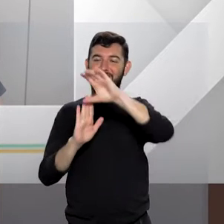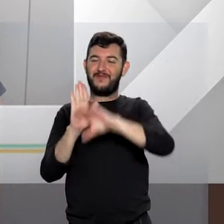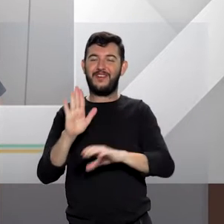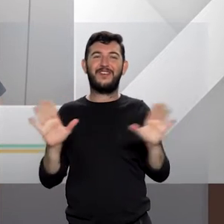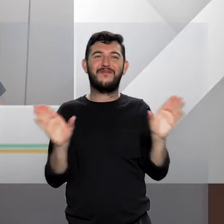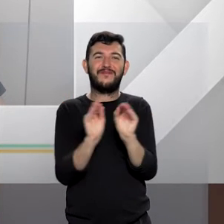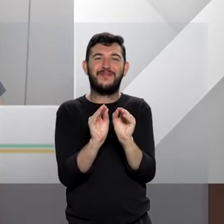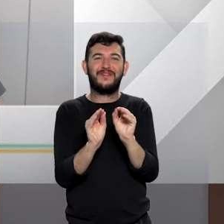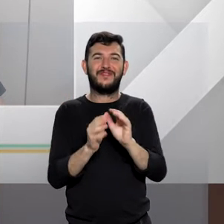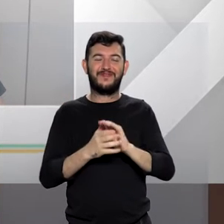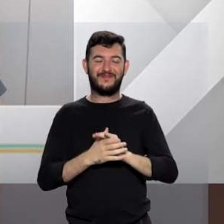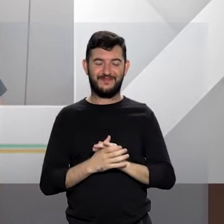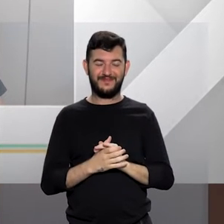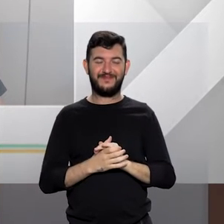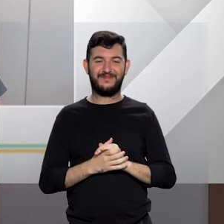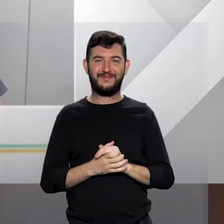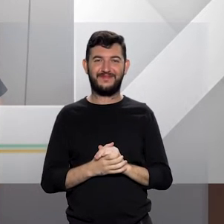doutora?